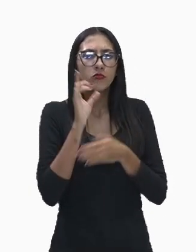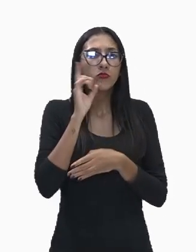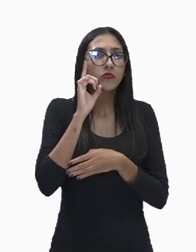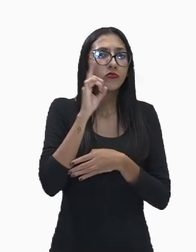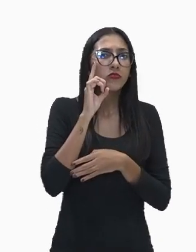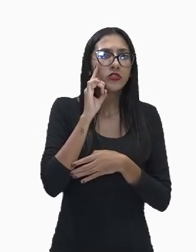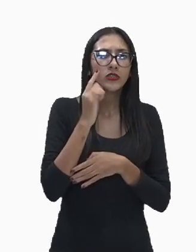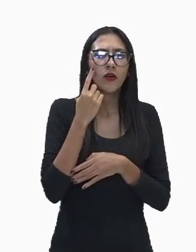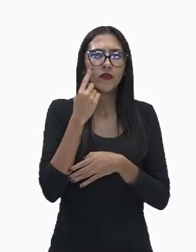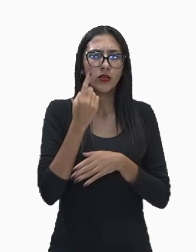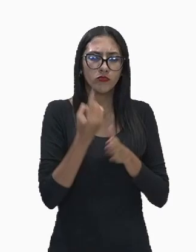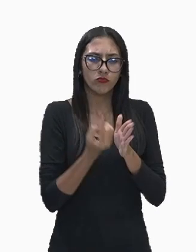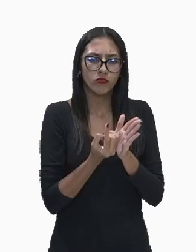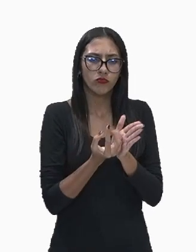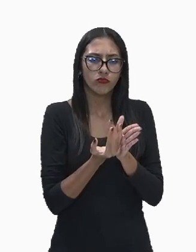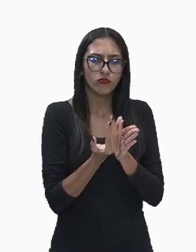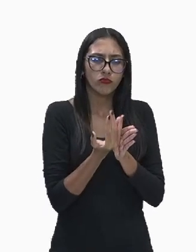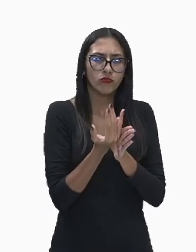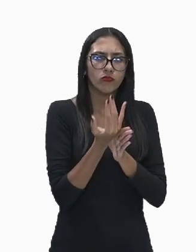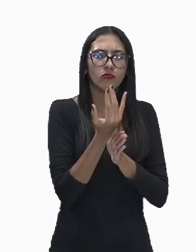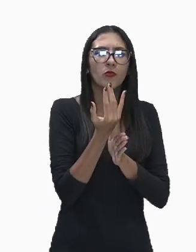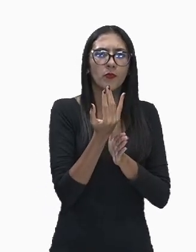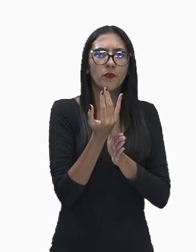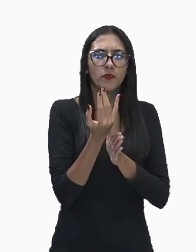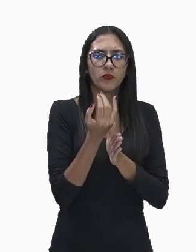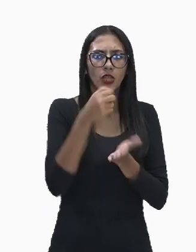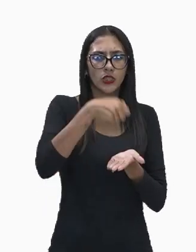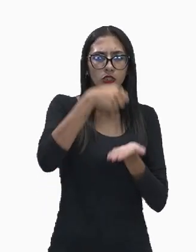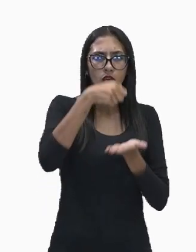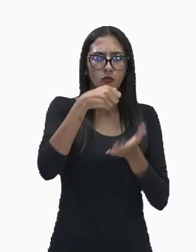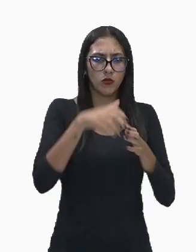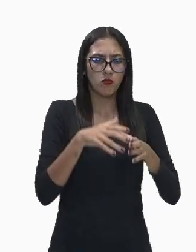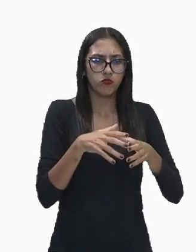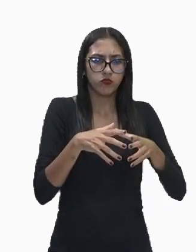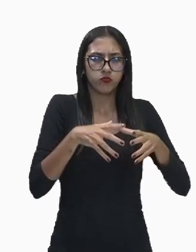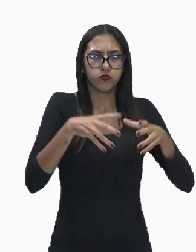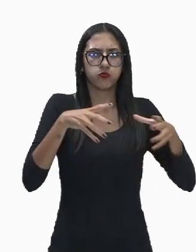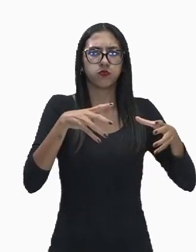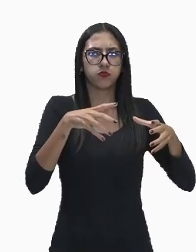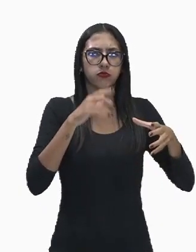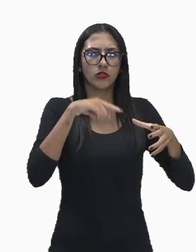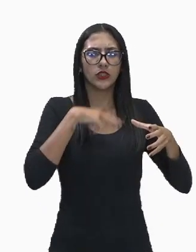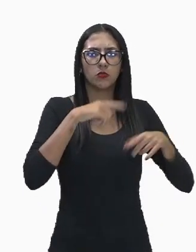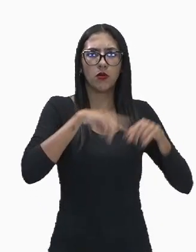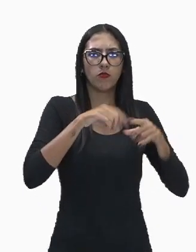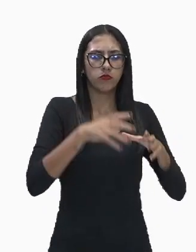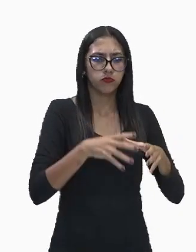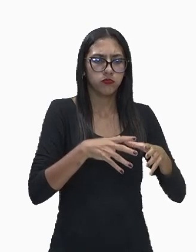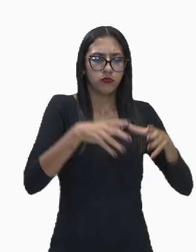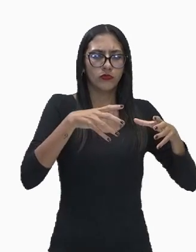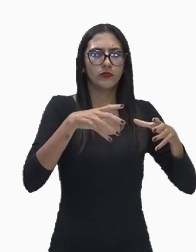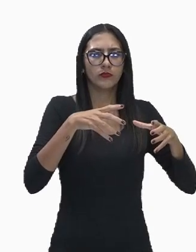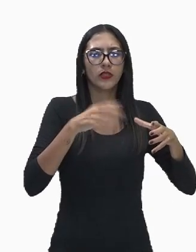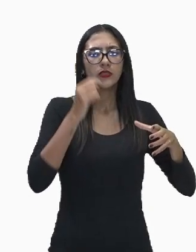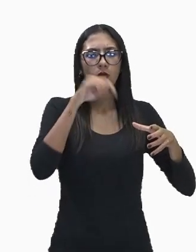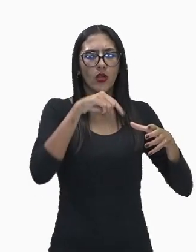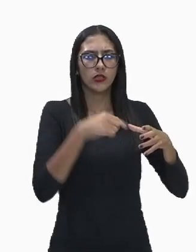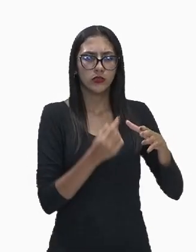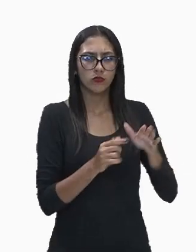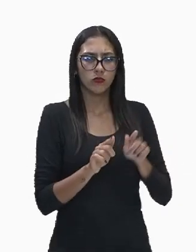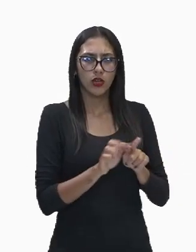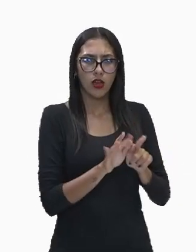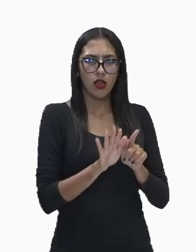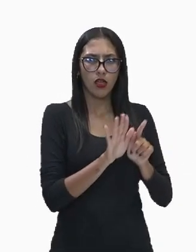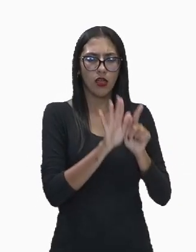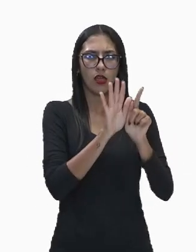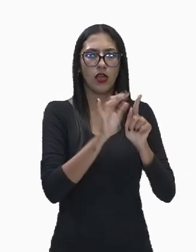gás vai fazer com que esse saquinho ele cresça ele se infle então esse gás que se